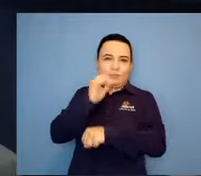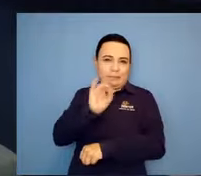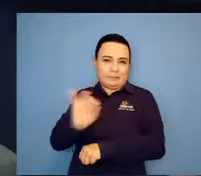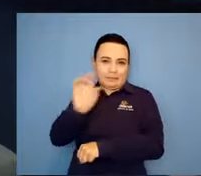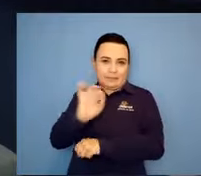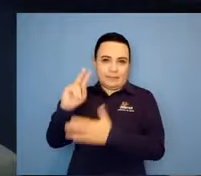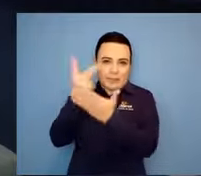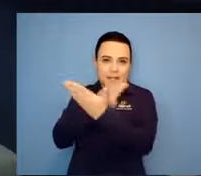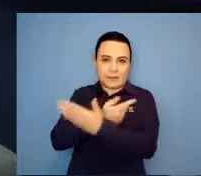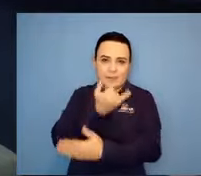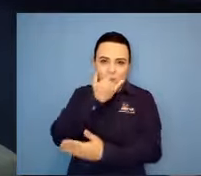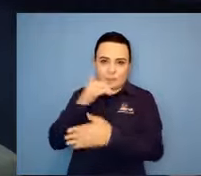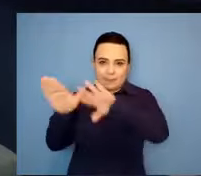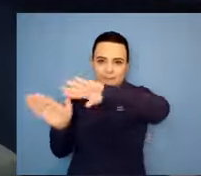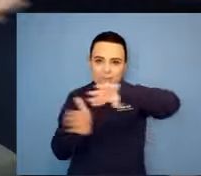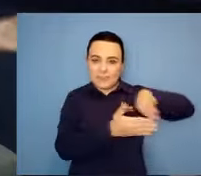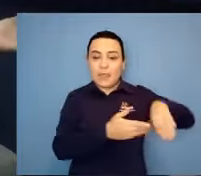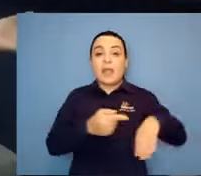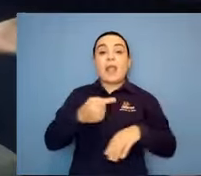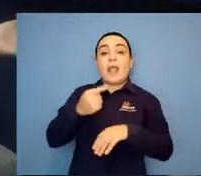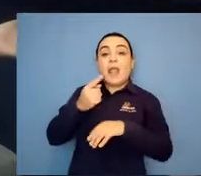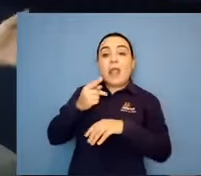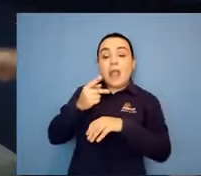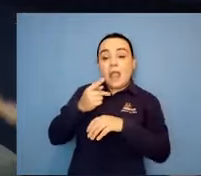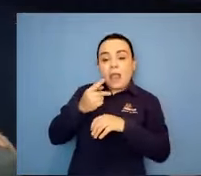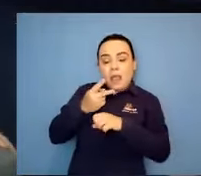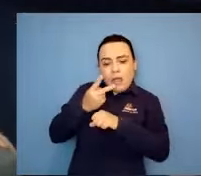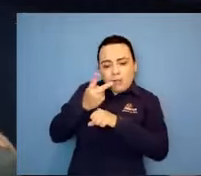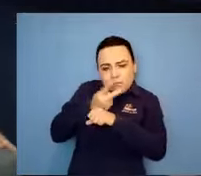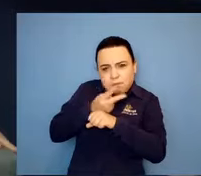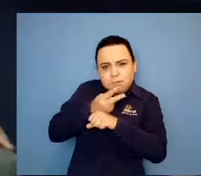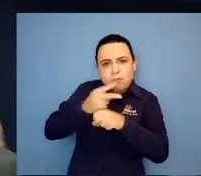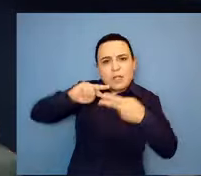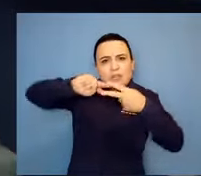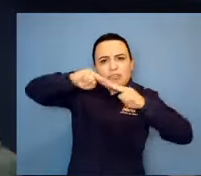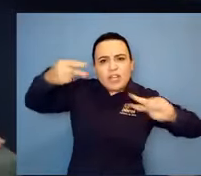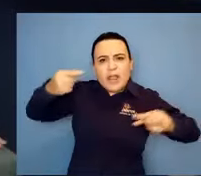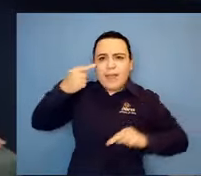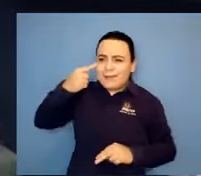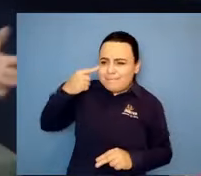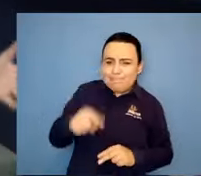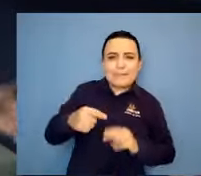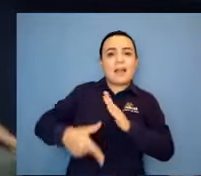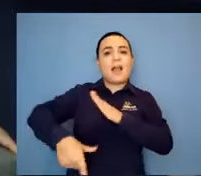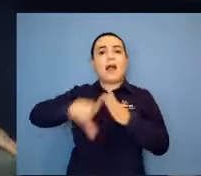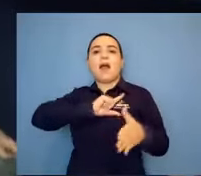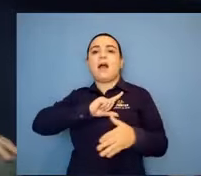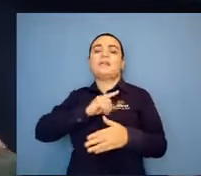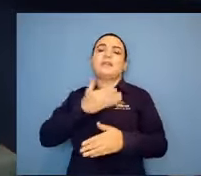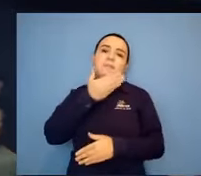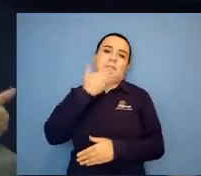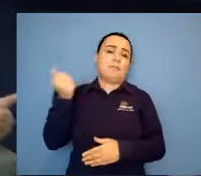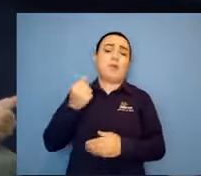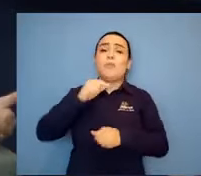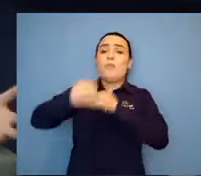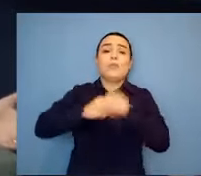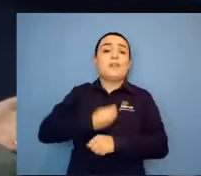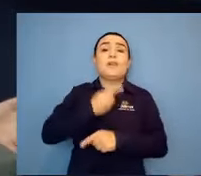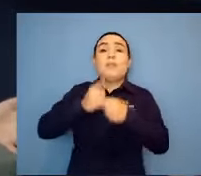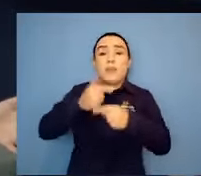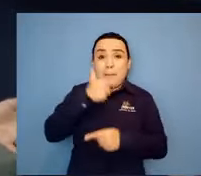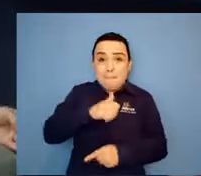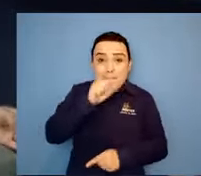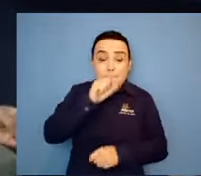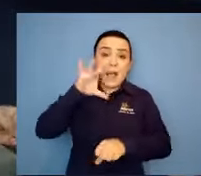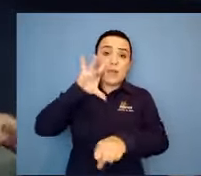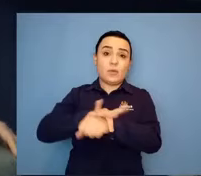orientação e tudo. É. Muda a vida da família. Claro. É, sim. Sabe? Porque lembra que eu falei que envolve questão familiar e